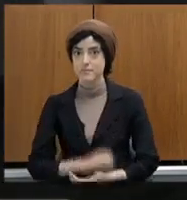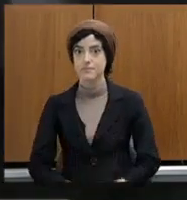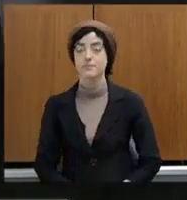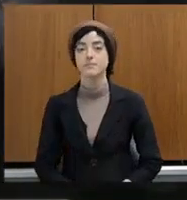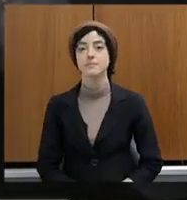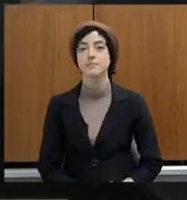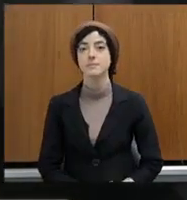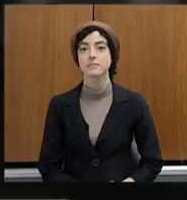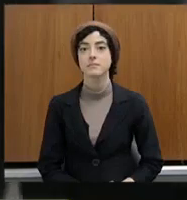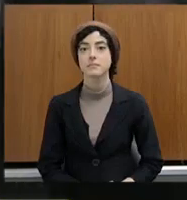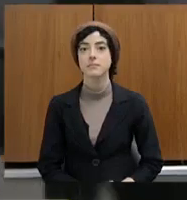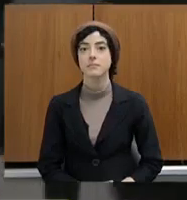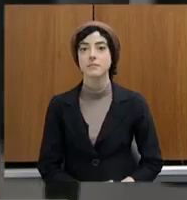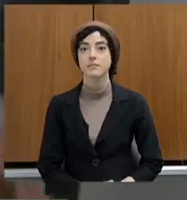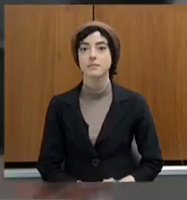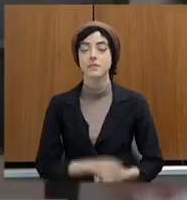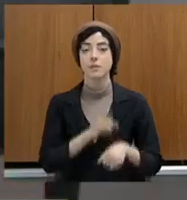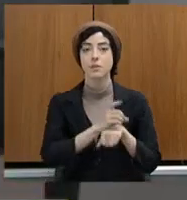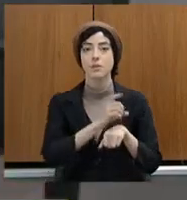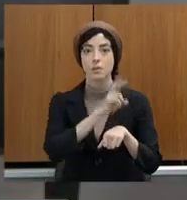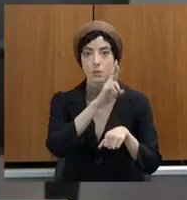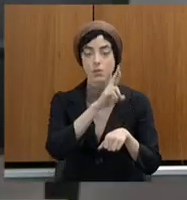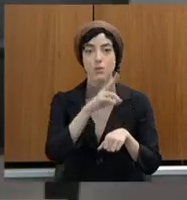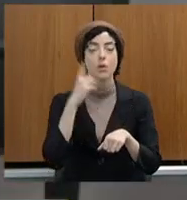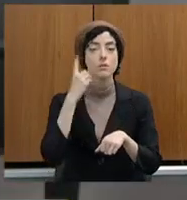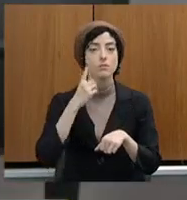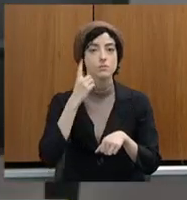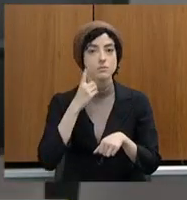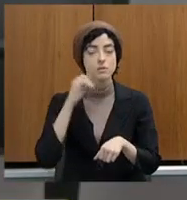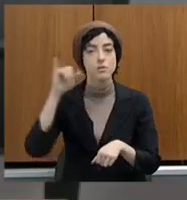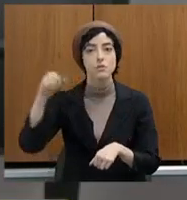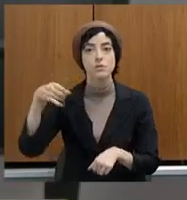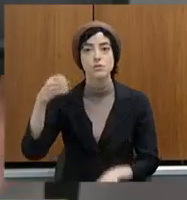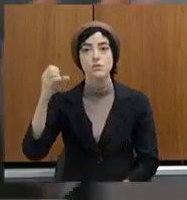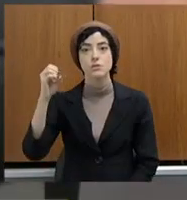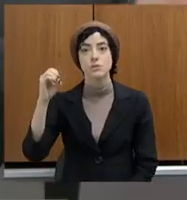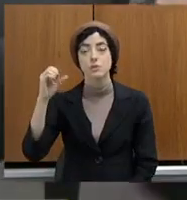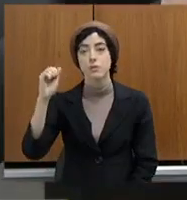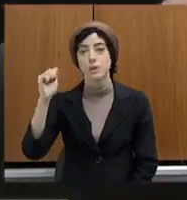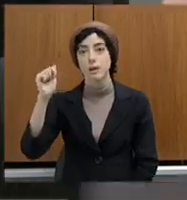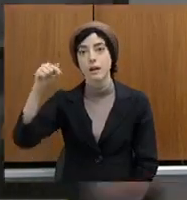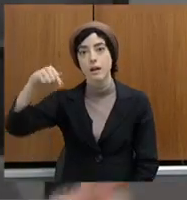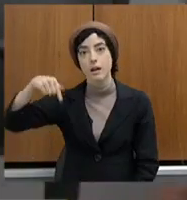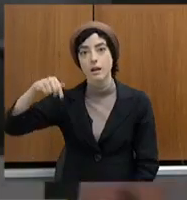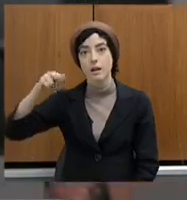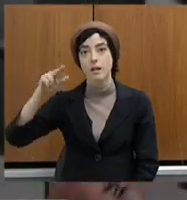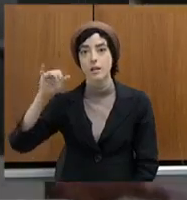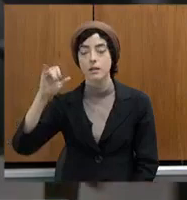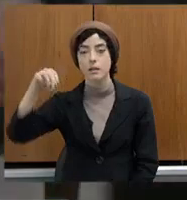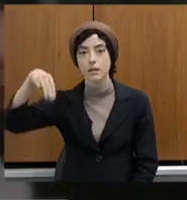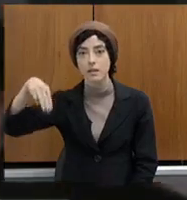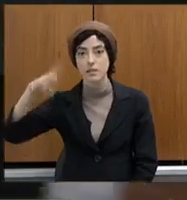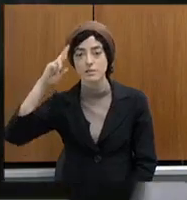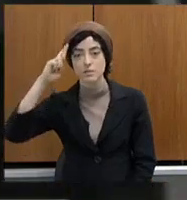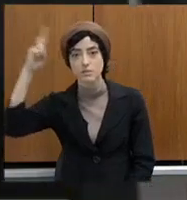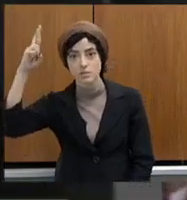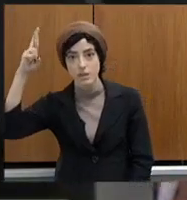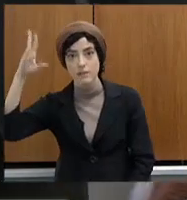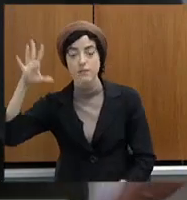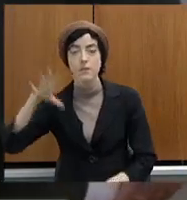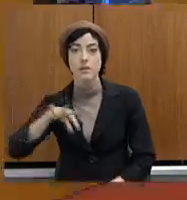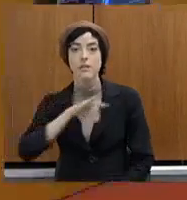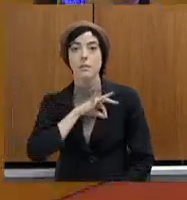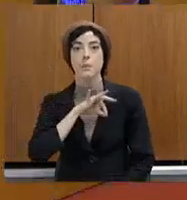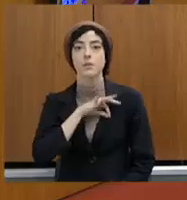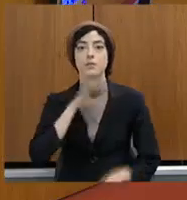do doutor Joaquim Francisco Neto e Silva, chefe da Polícia Civil do Estado de Minas Gerais, a quem convidamos tomar assento à mesa dos